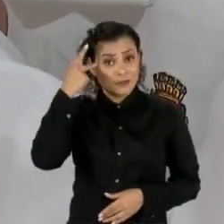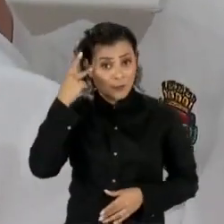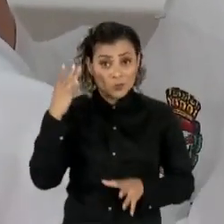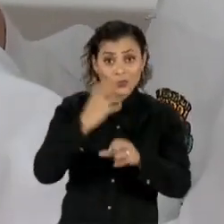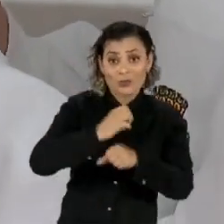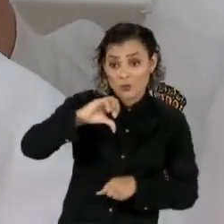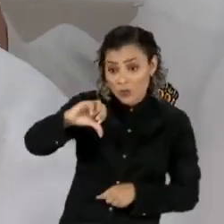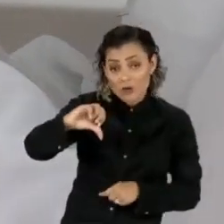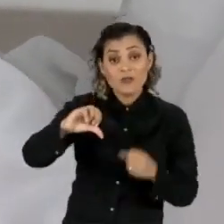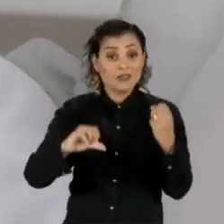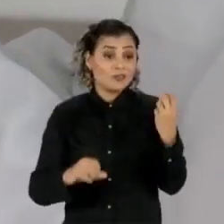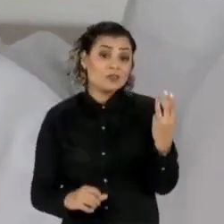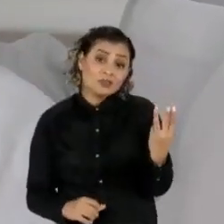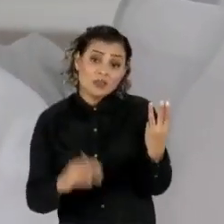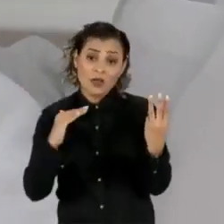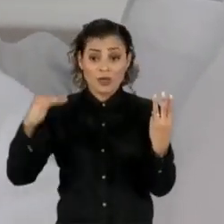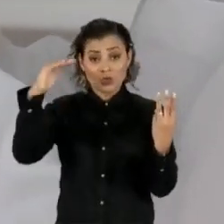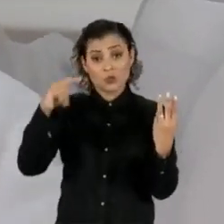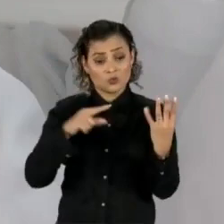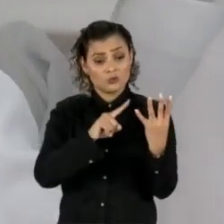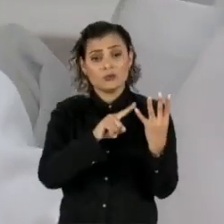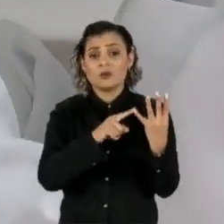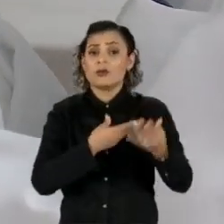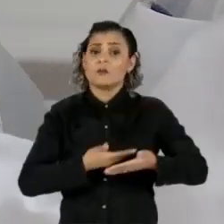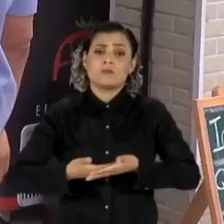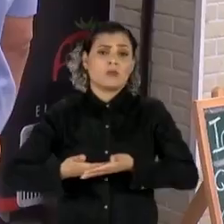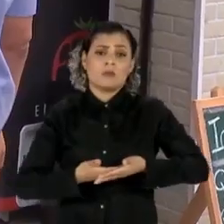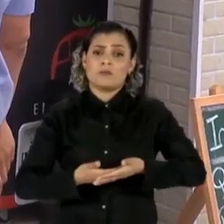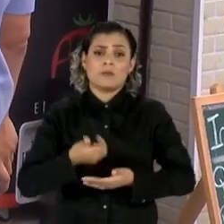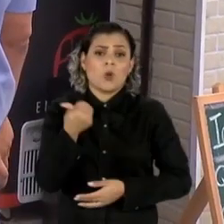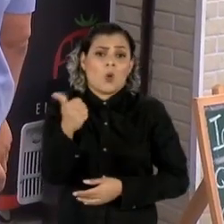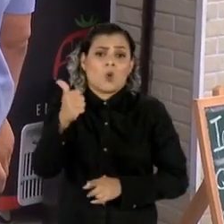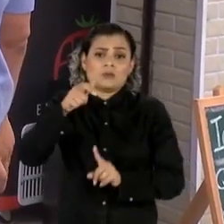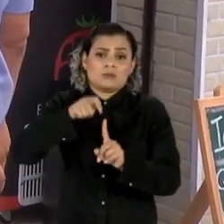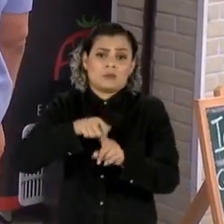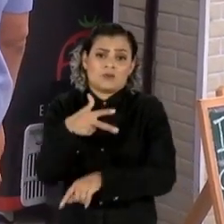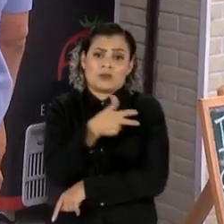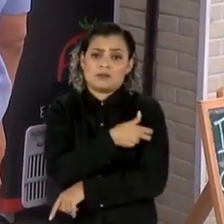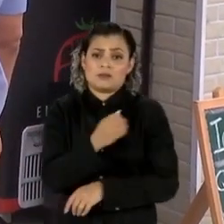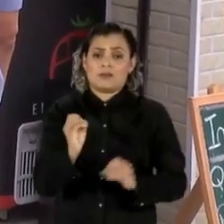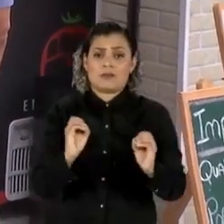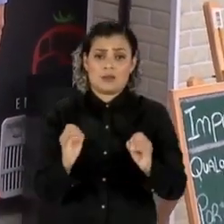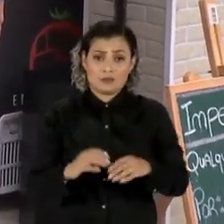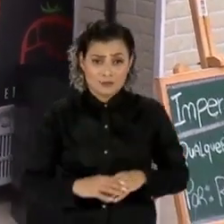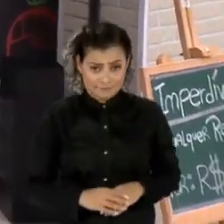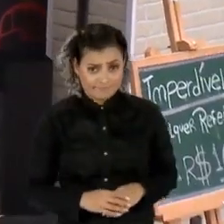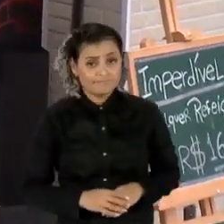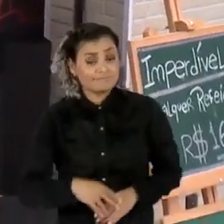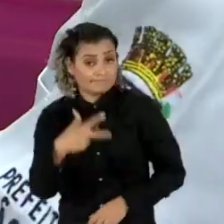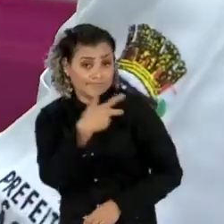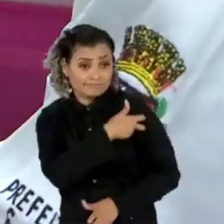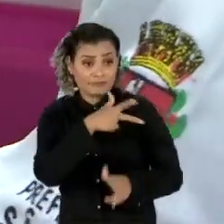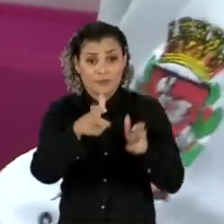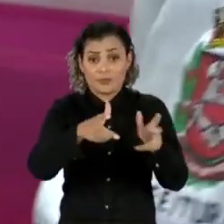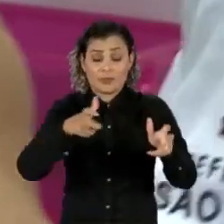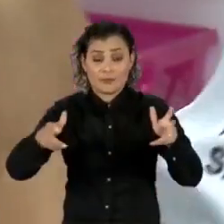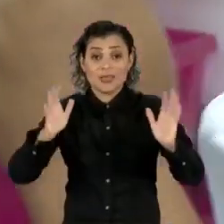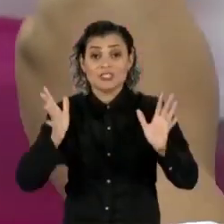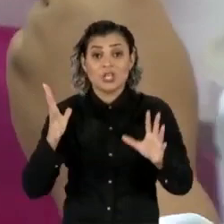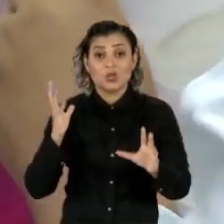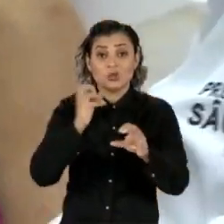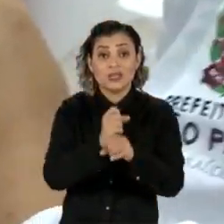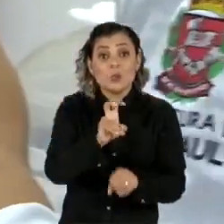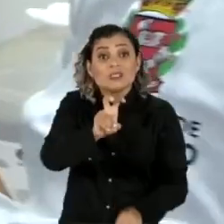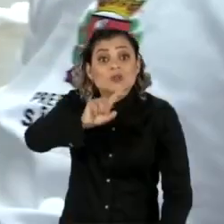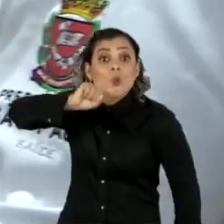Foram três adultos e um bebê de 11 meses que não havia sido vacinado. Segundo a Secretaria de Saúde, o número de contágios no estado já chegou a